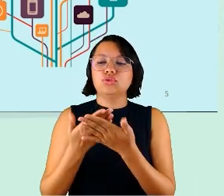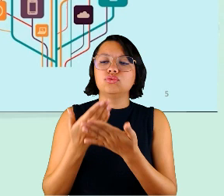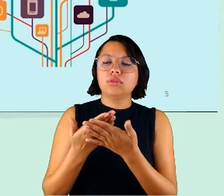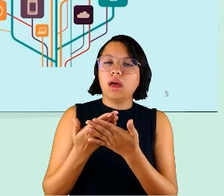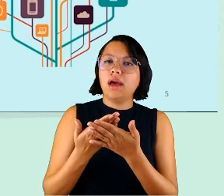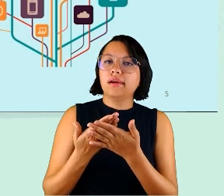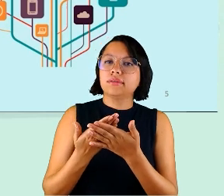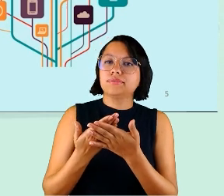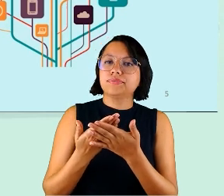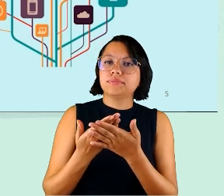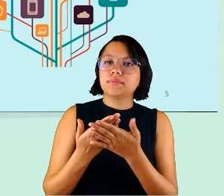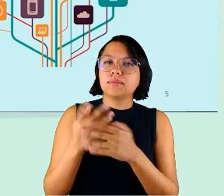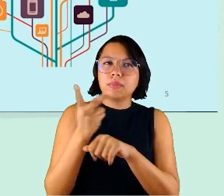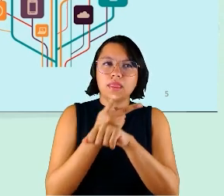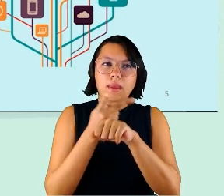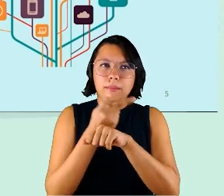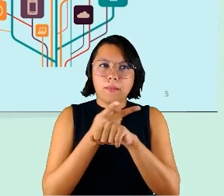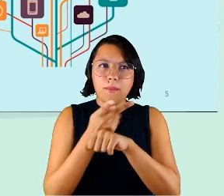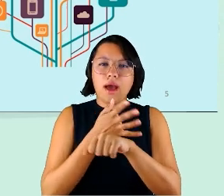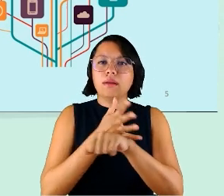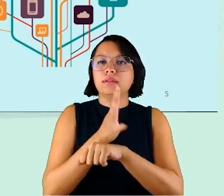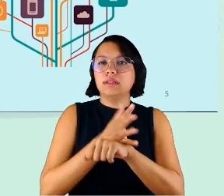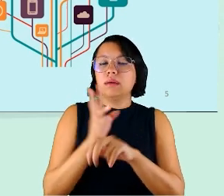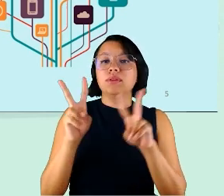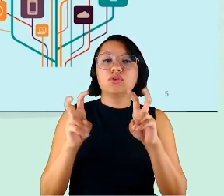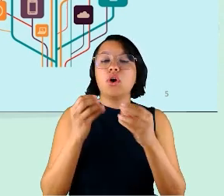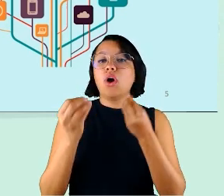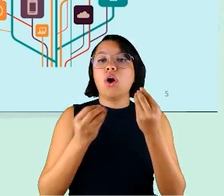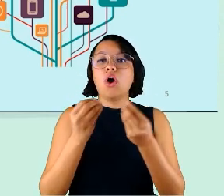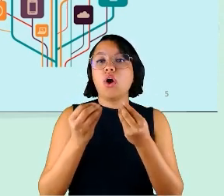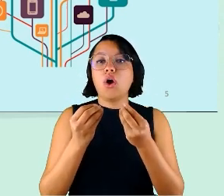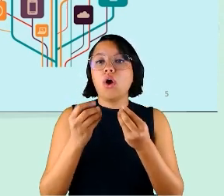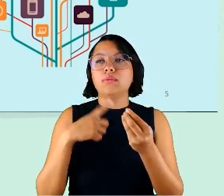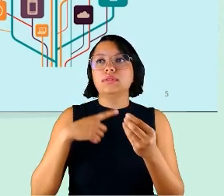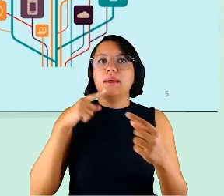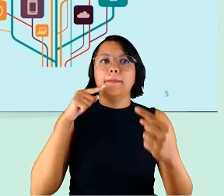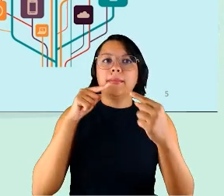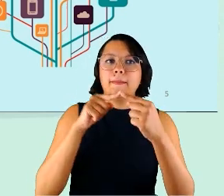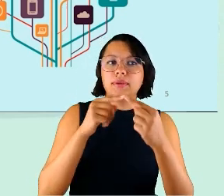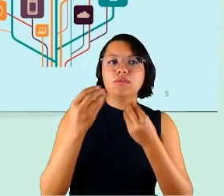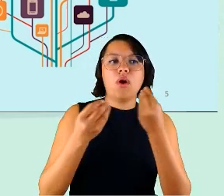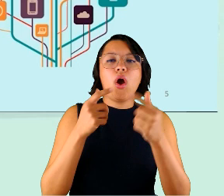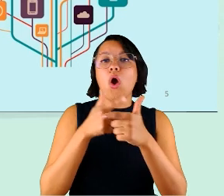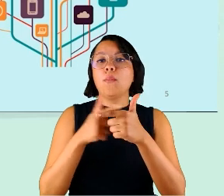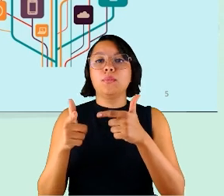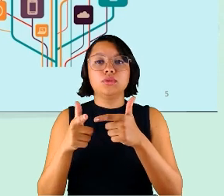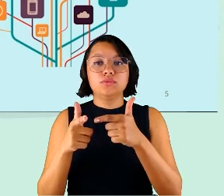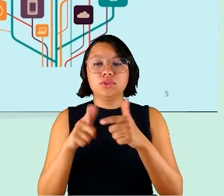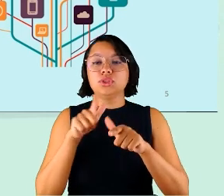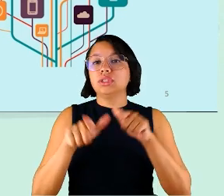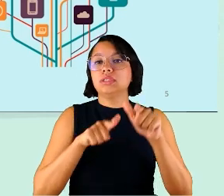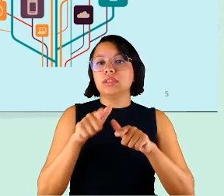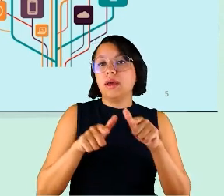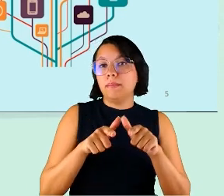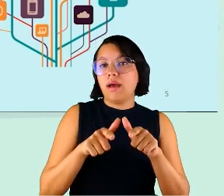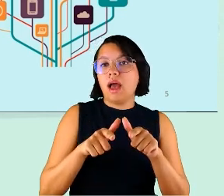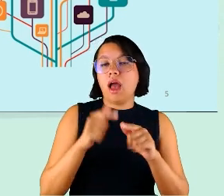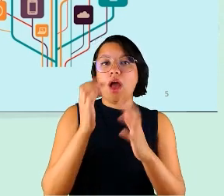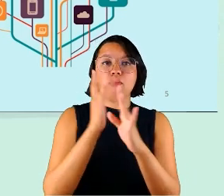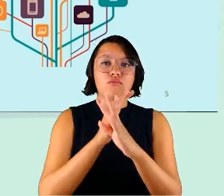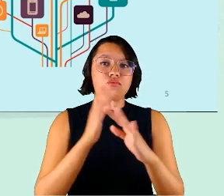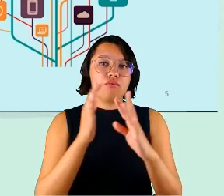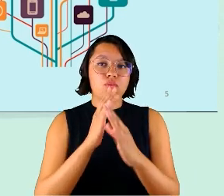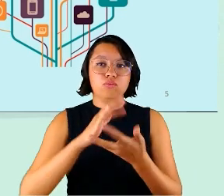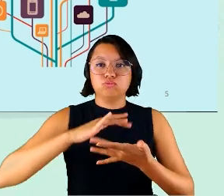e que procuraram treinamentos sobre como estabelecer metas, como dividir tarefas, como medir fluxo e volume de